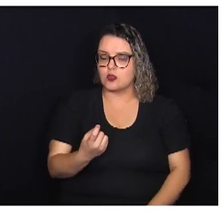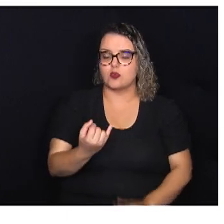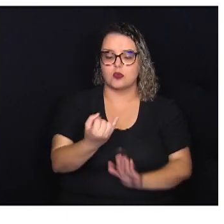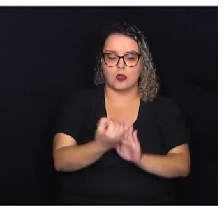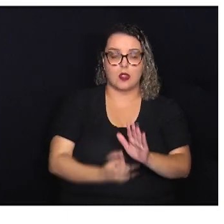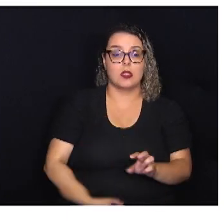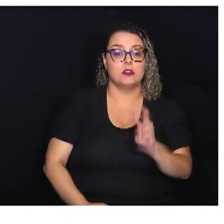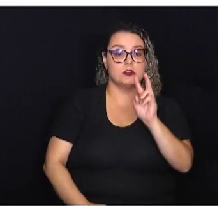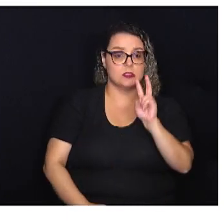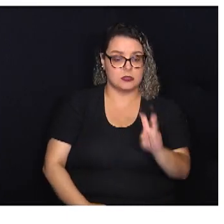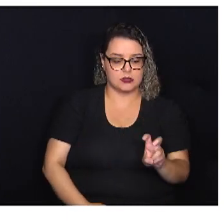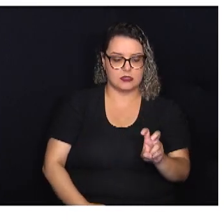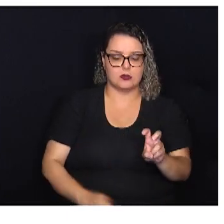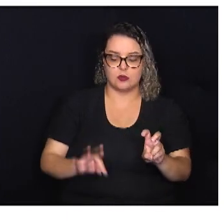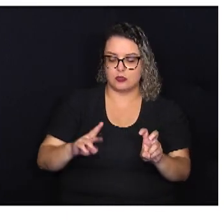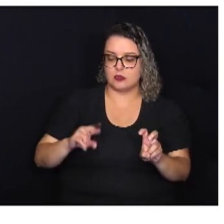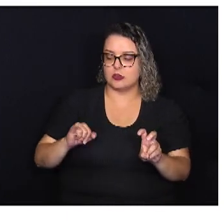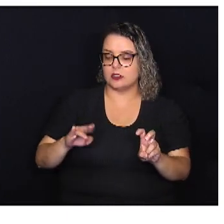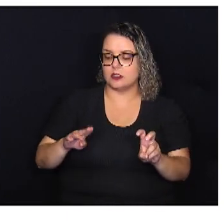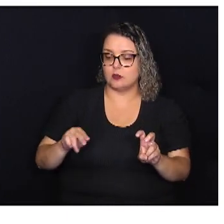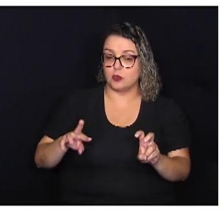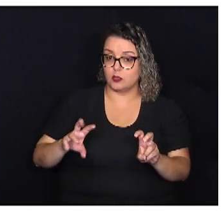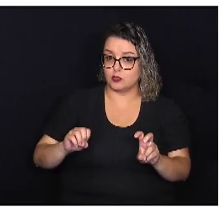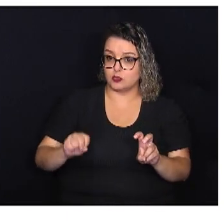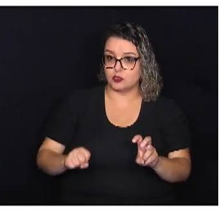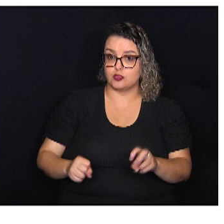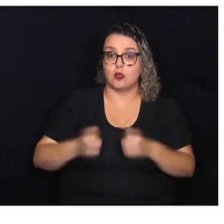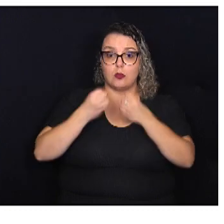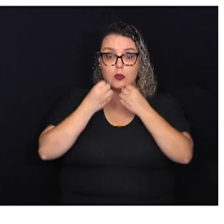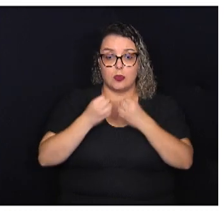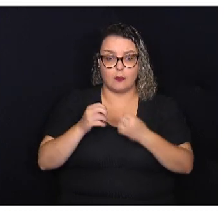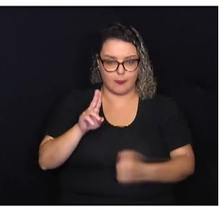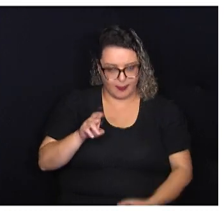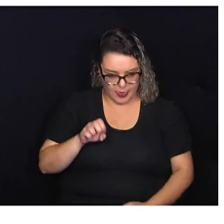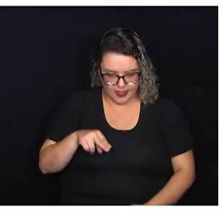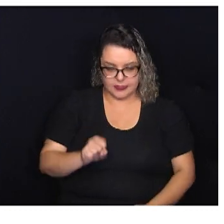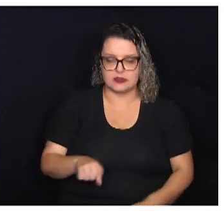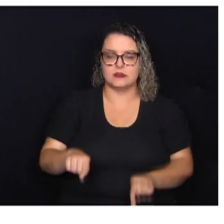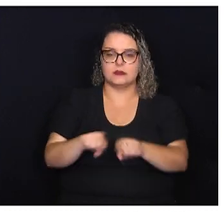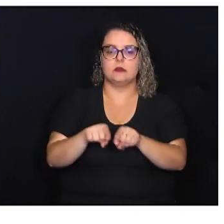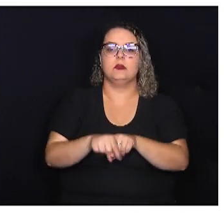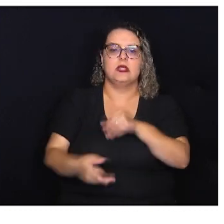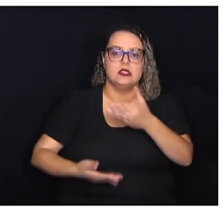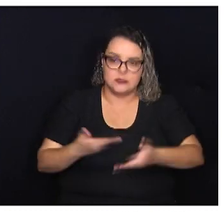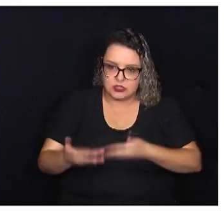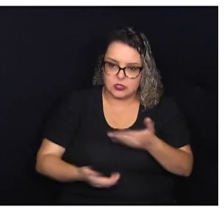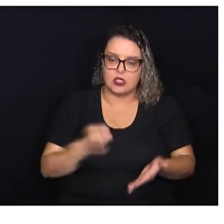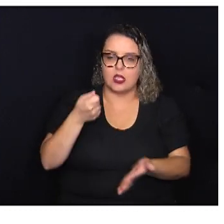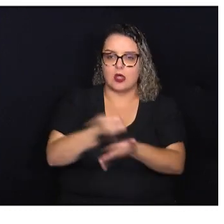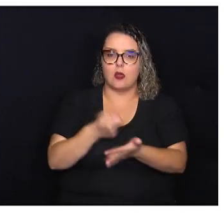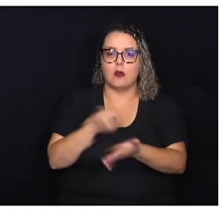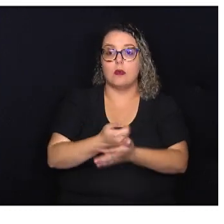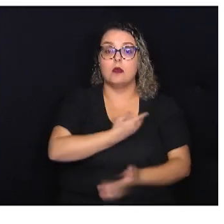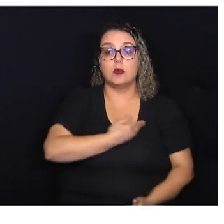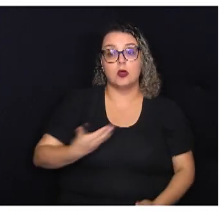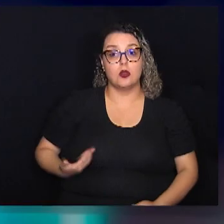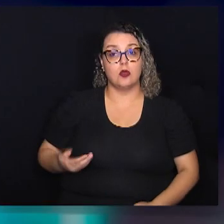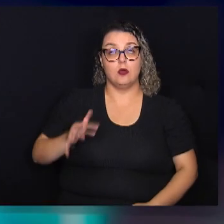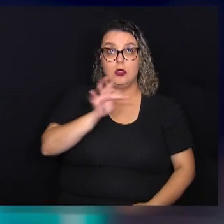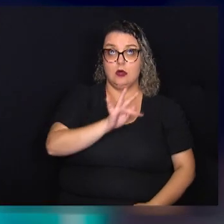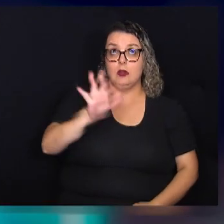tributos sobre o consumo de bens e serviços, que hoje são cobrados pelo governo federal, estados e